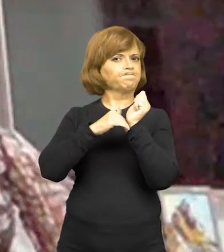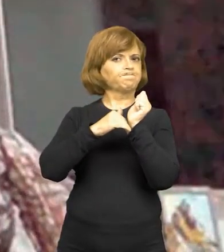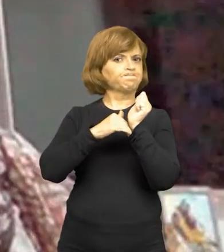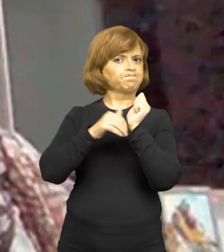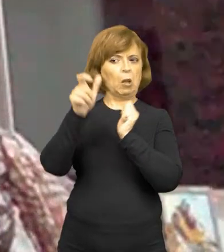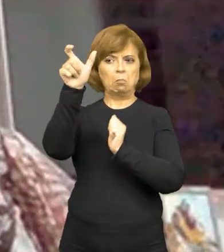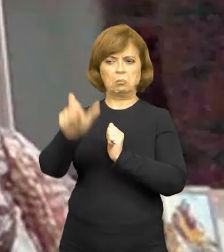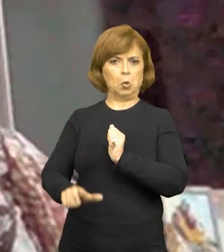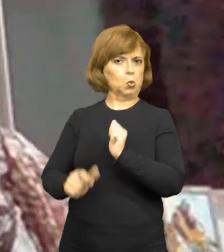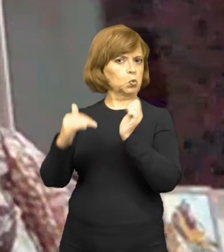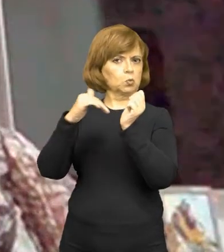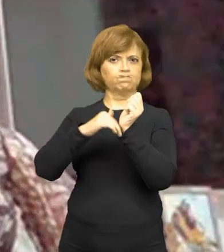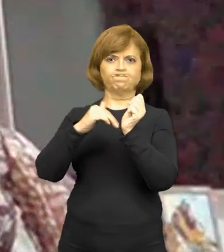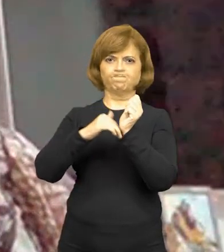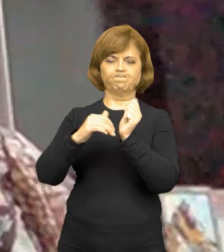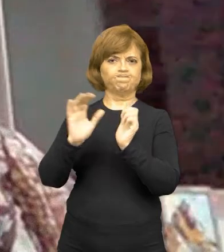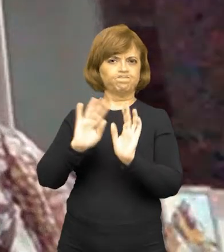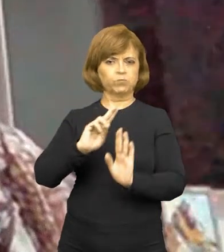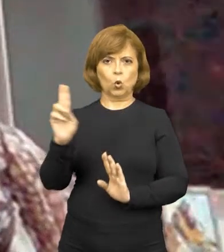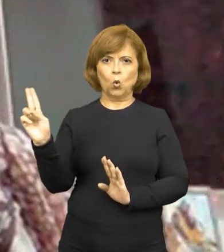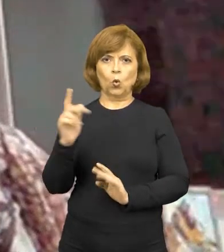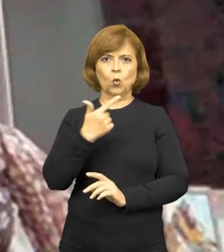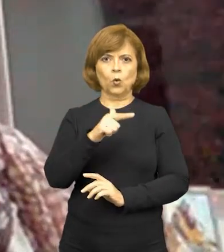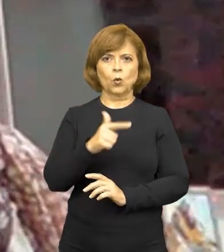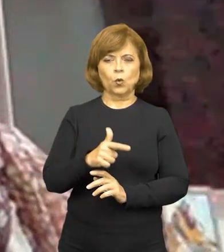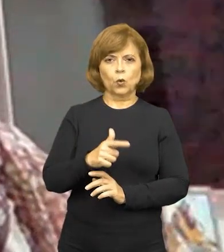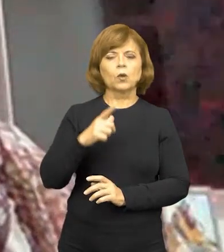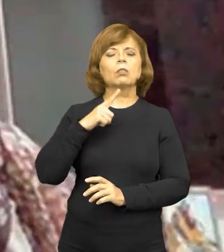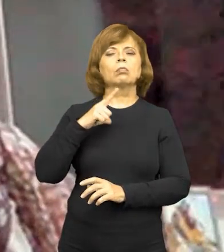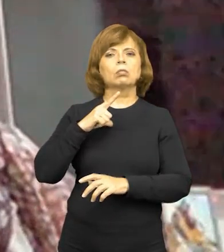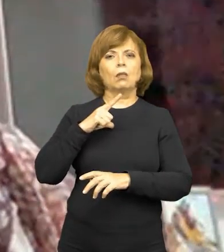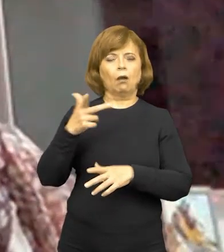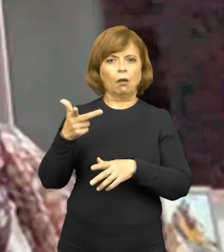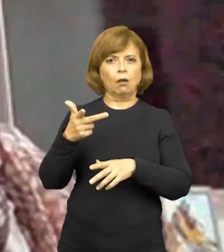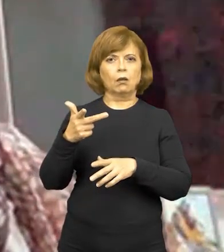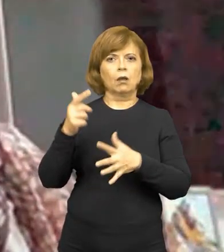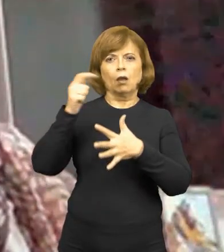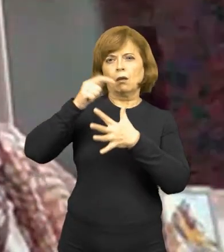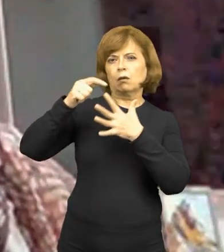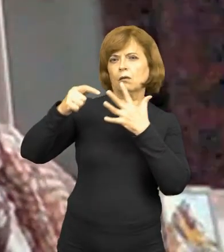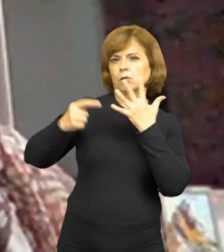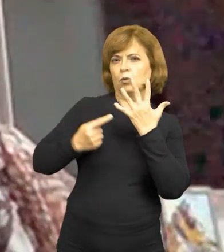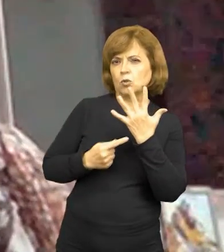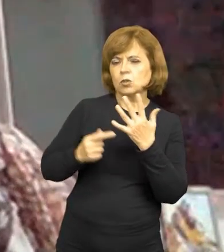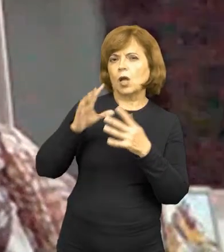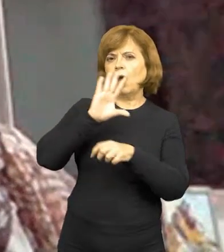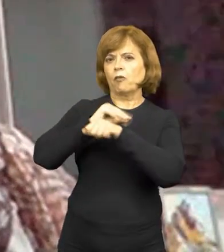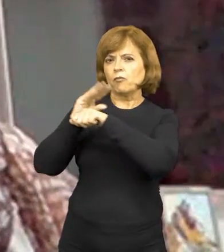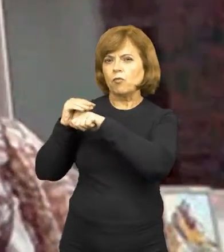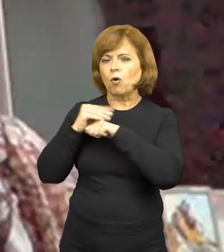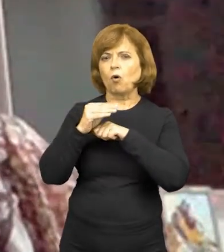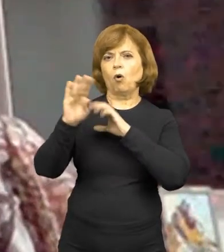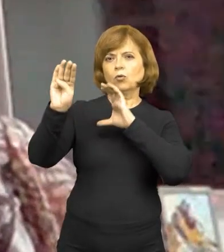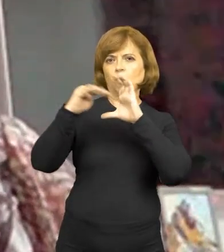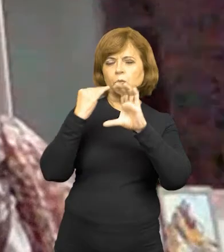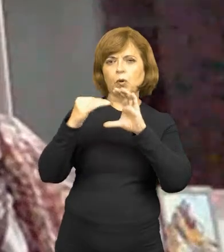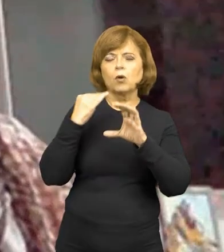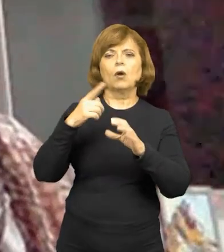com imagens de redes sociais, né? De